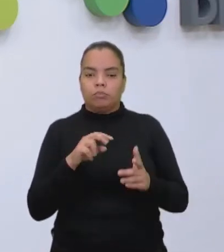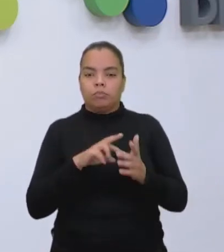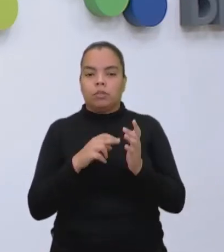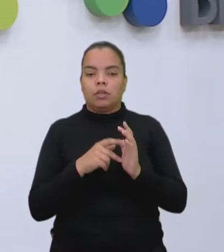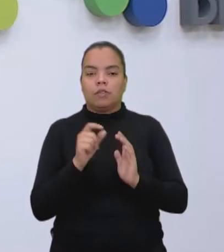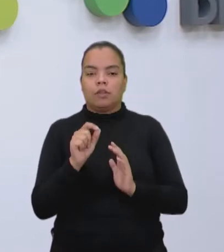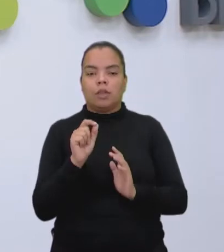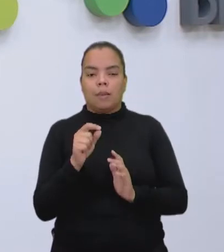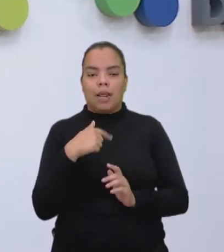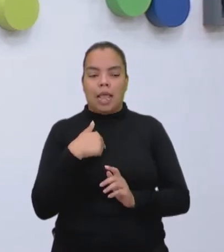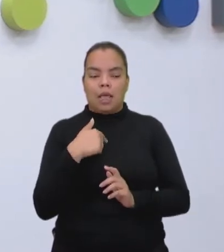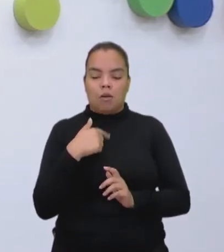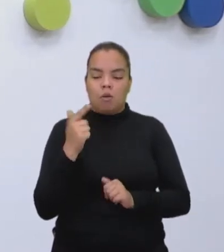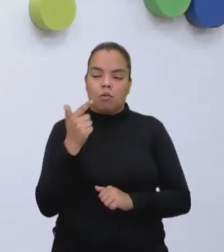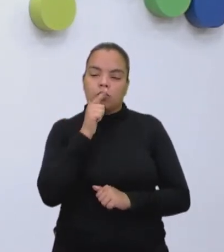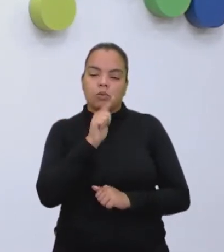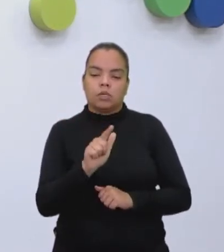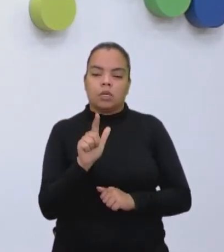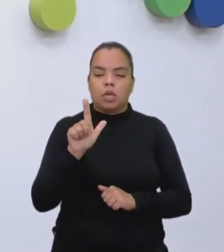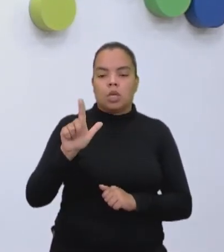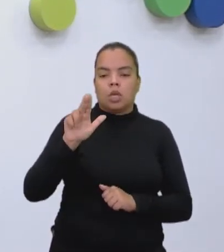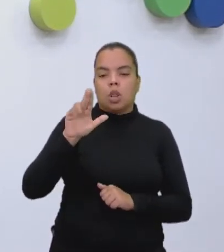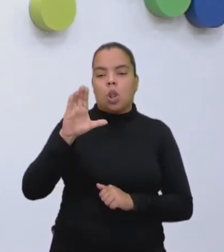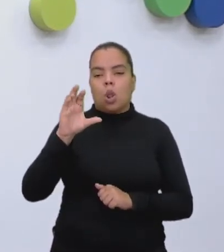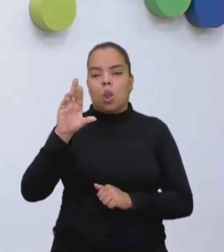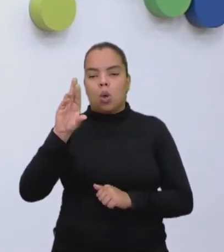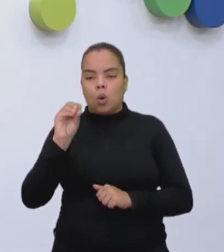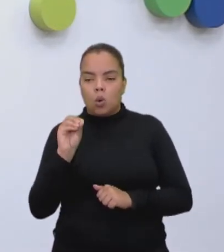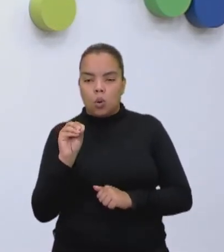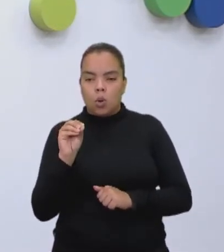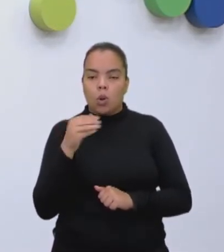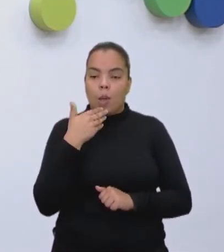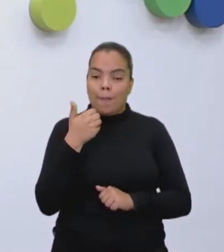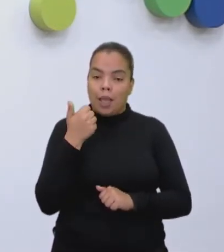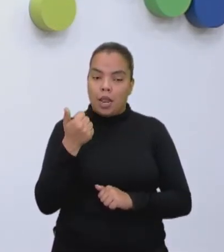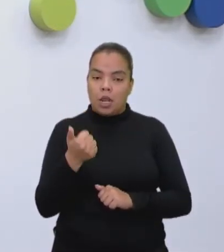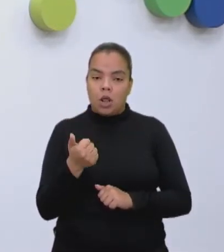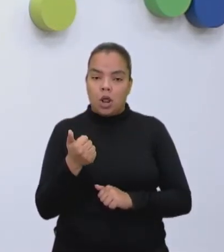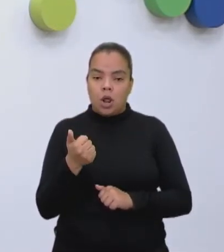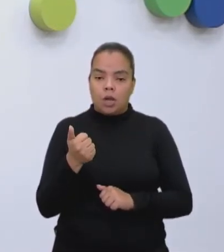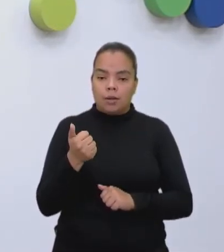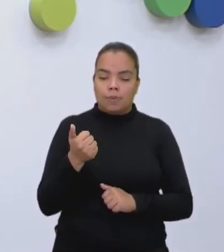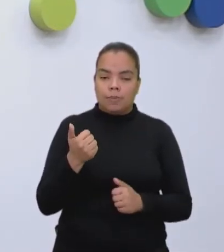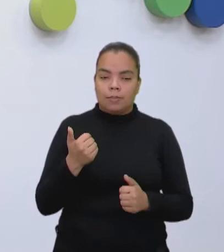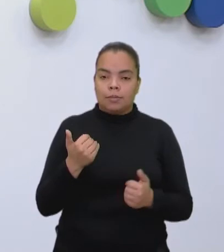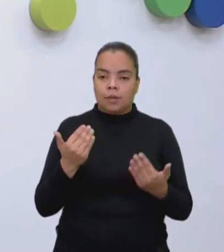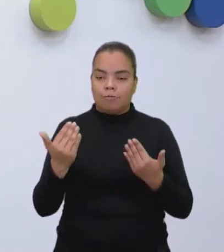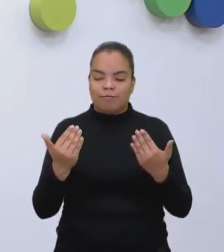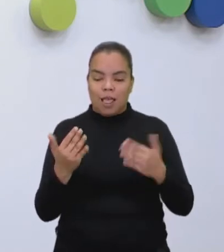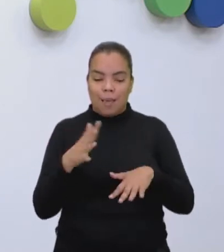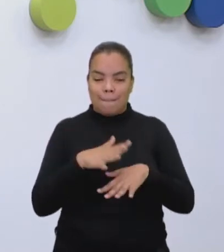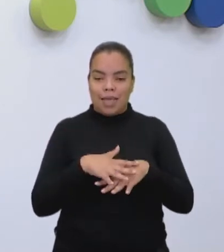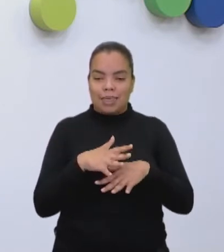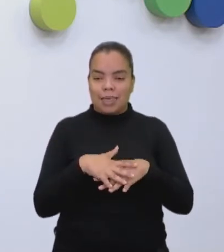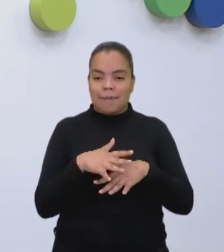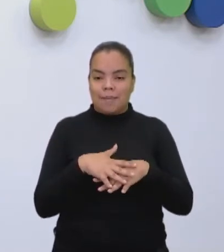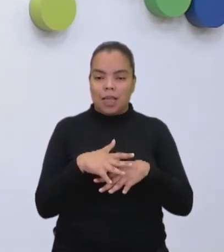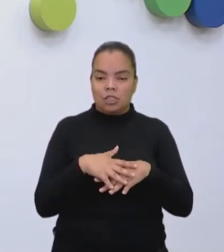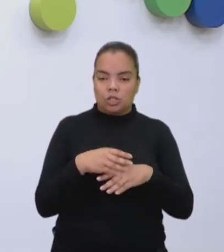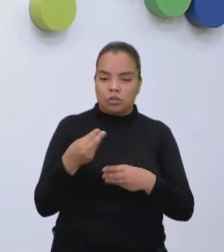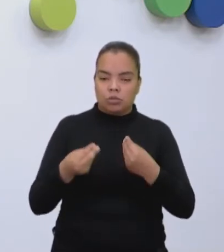taxa de lucro favorável, eu vou ter que sempre fazer uma relação matemática do meu